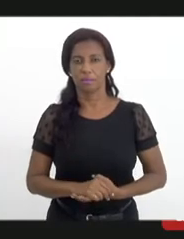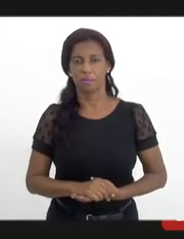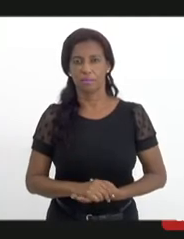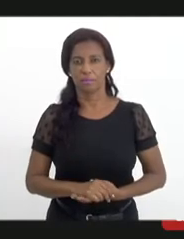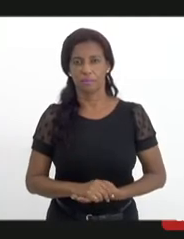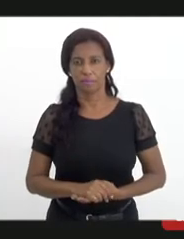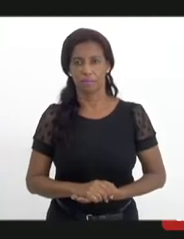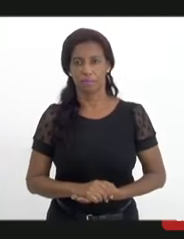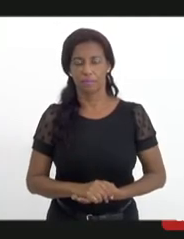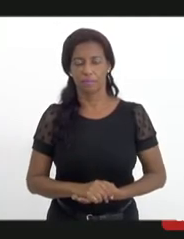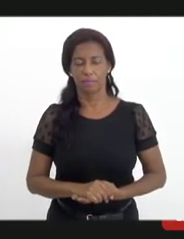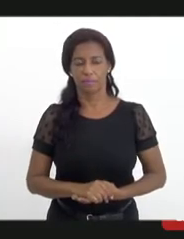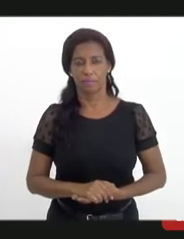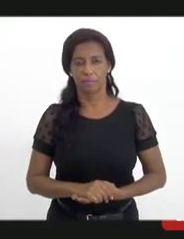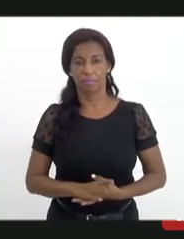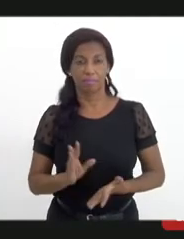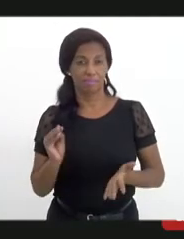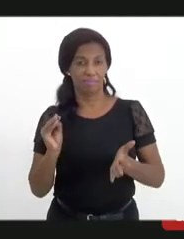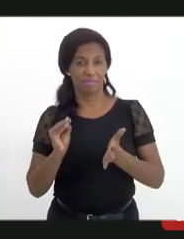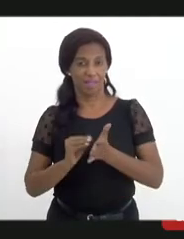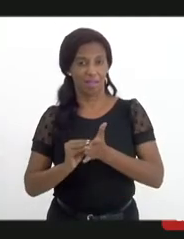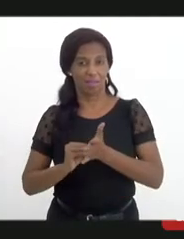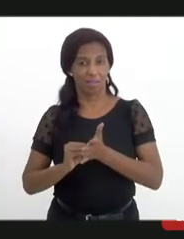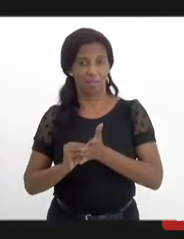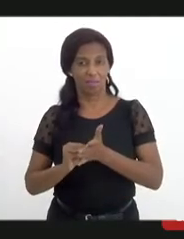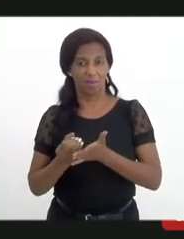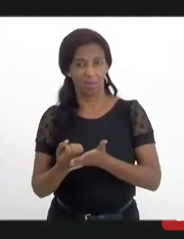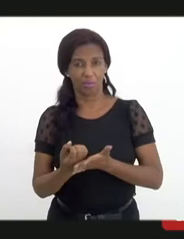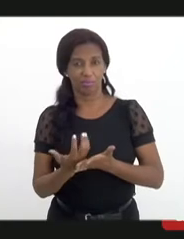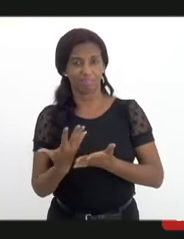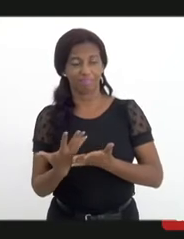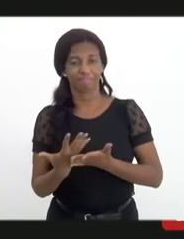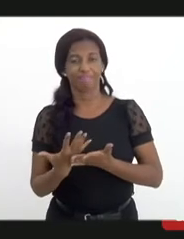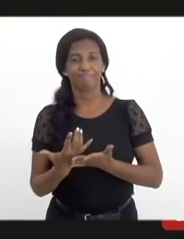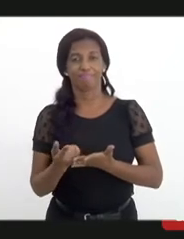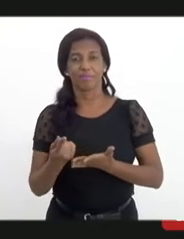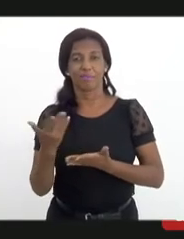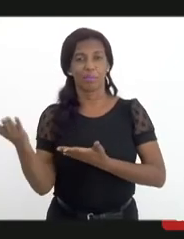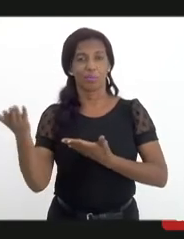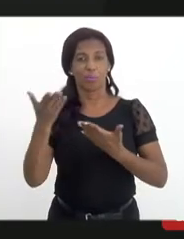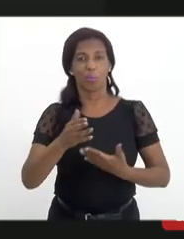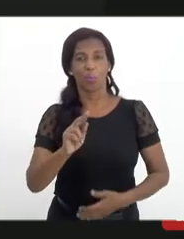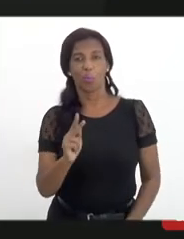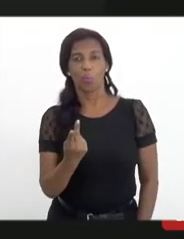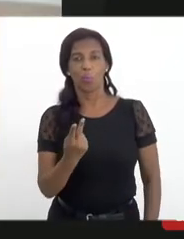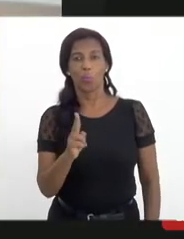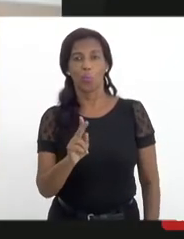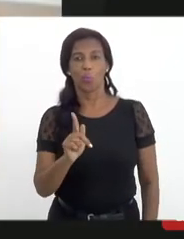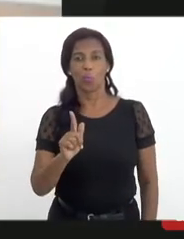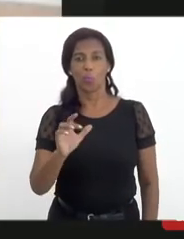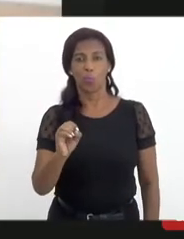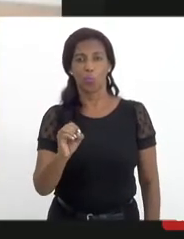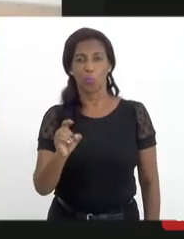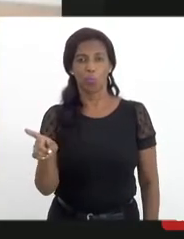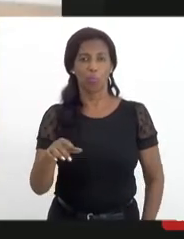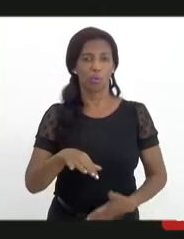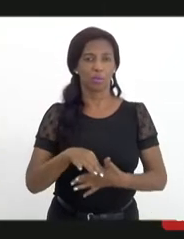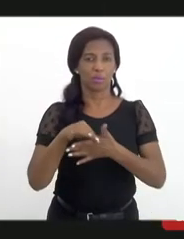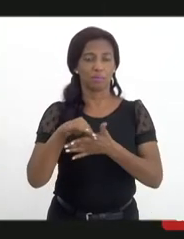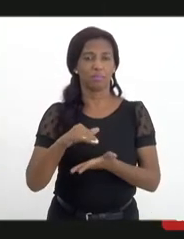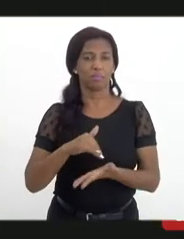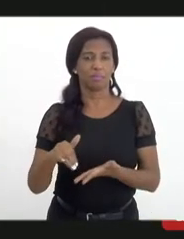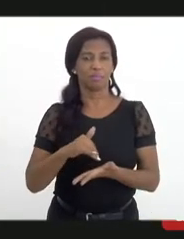Enquanto ele conecta para fazer uso da palavra, quero passar para o doutor Hugo Fagundes, que o representante da